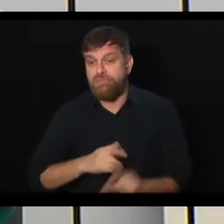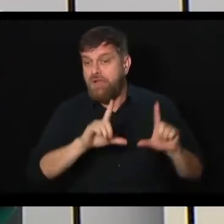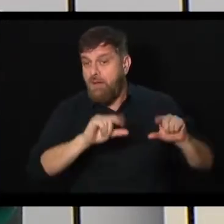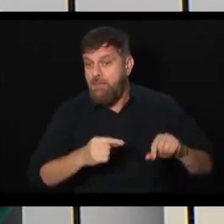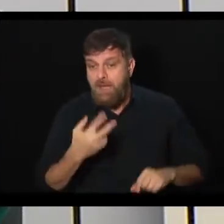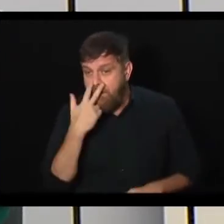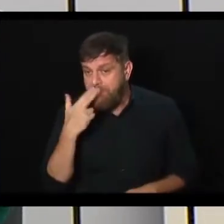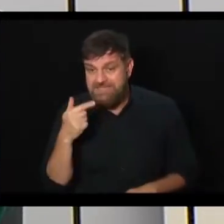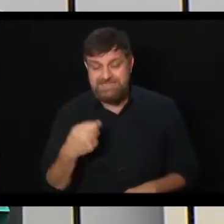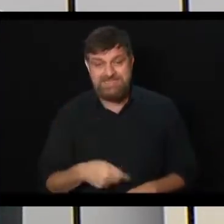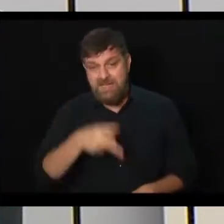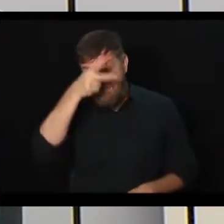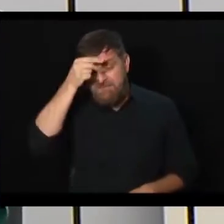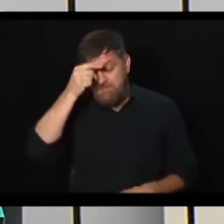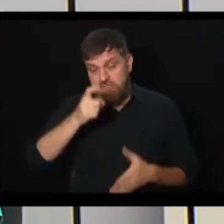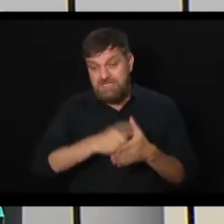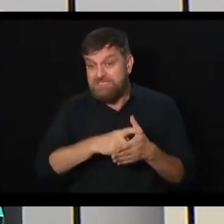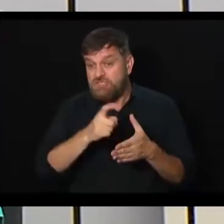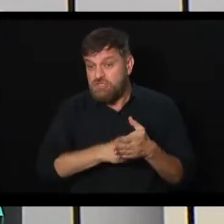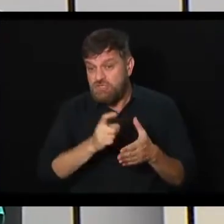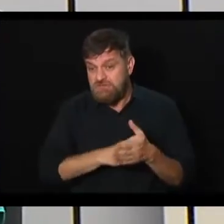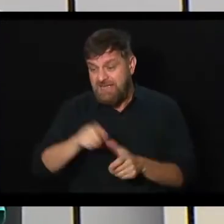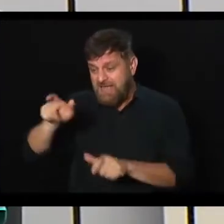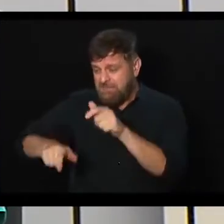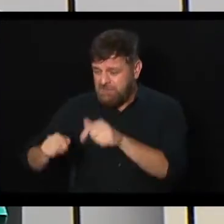Prefeitura de Campinas com aquilo que os trabalhadores contribuíram.